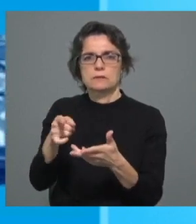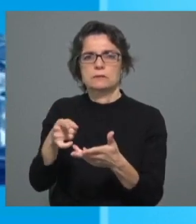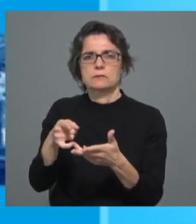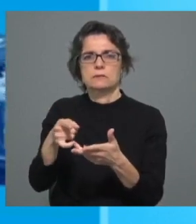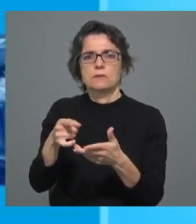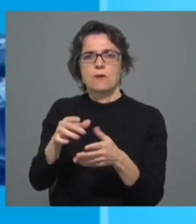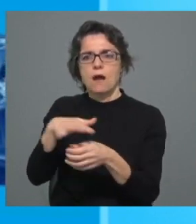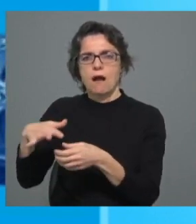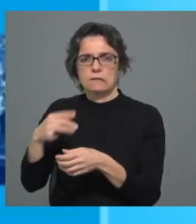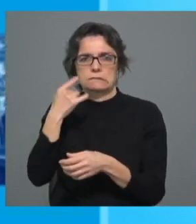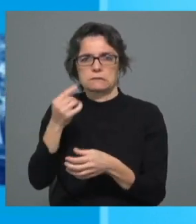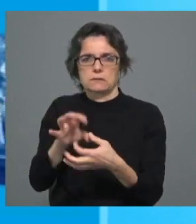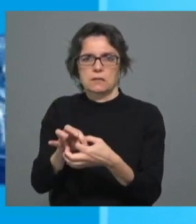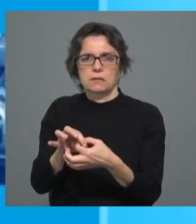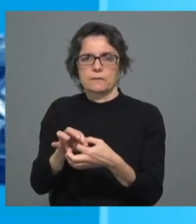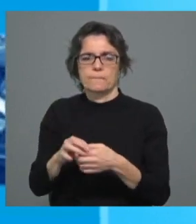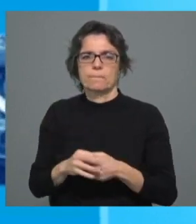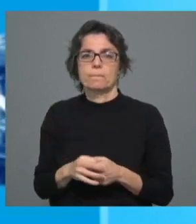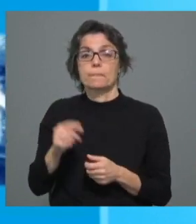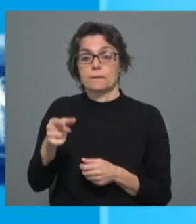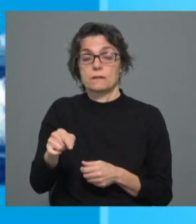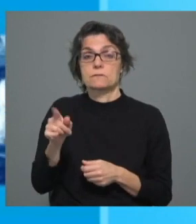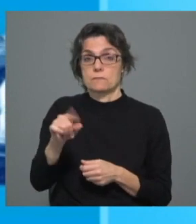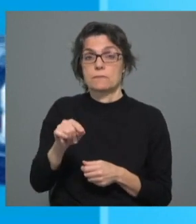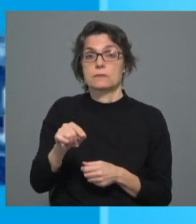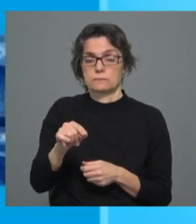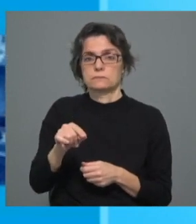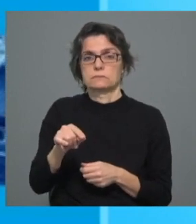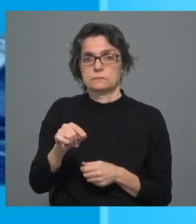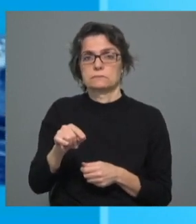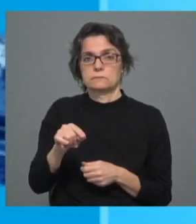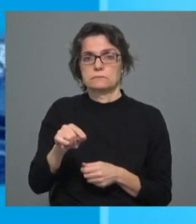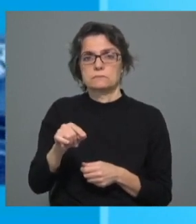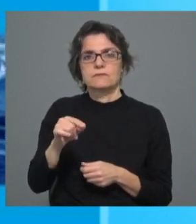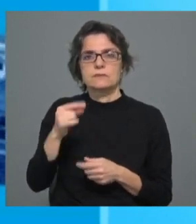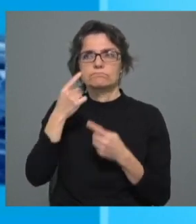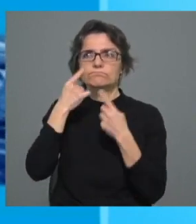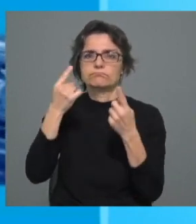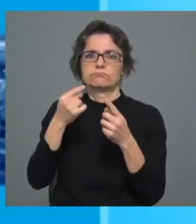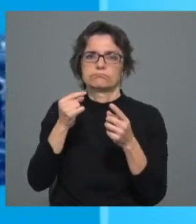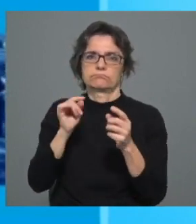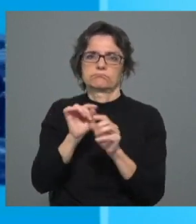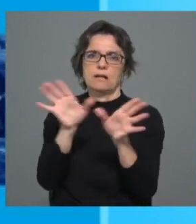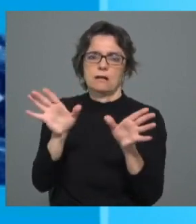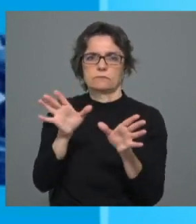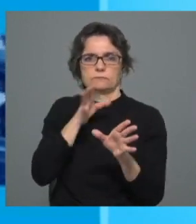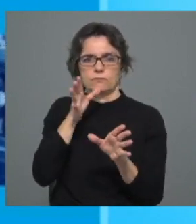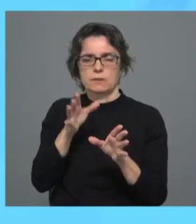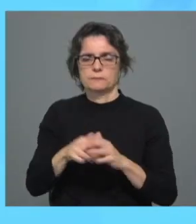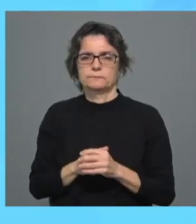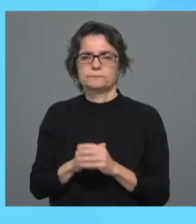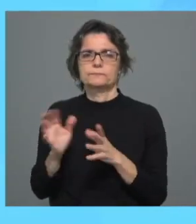nesta área e isso também deve ser tornado claro e definido. E a continuidade de uma Comissão